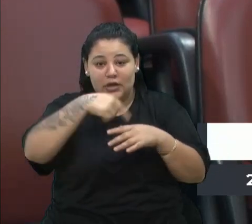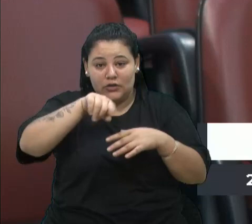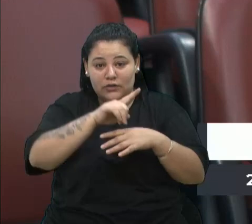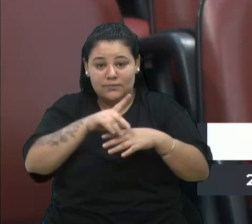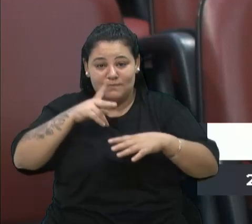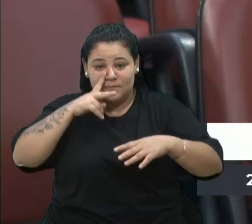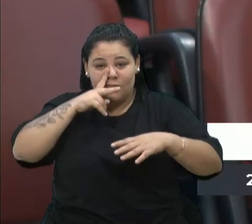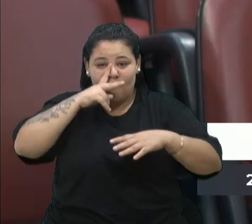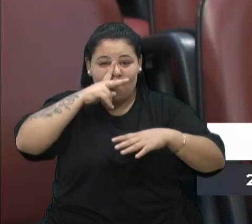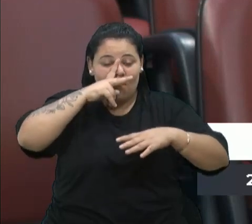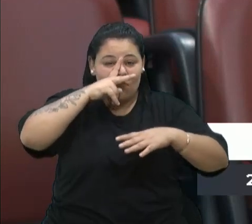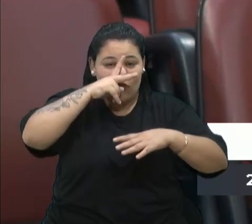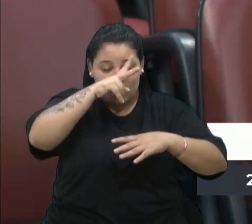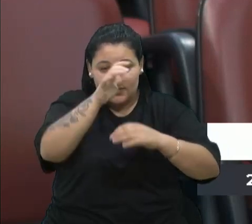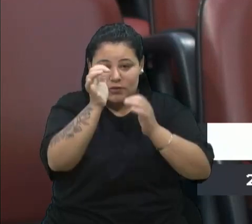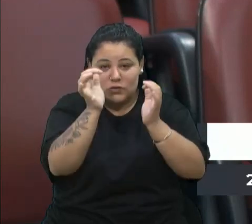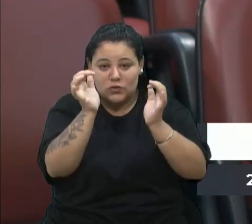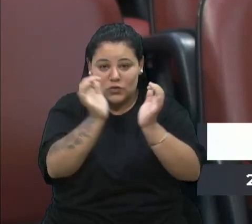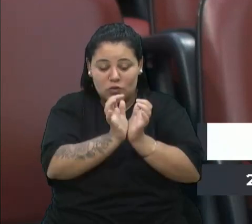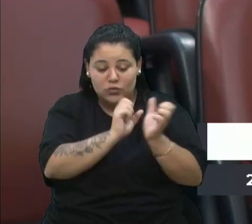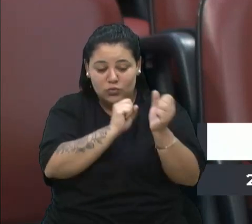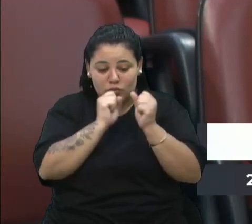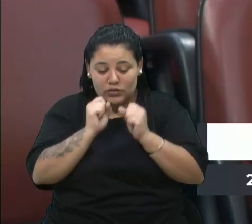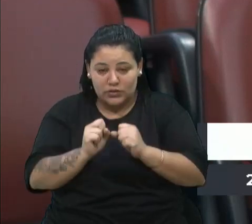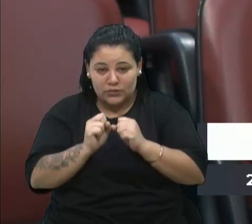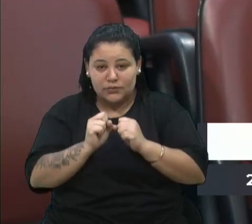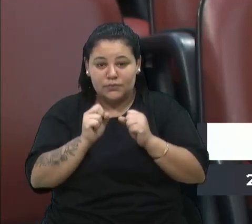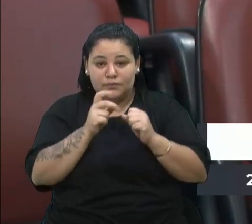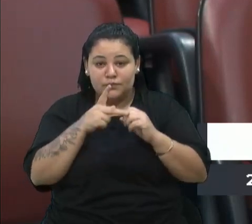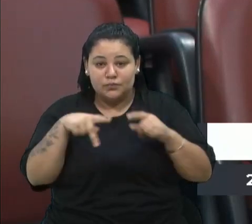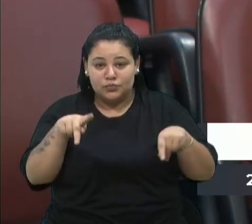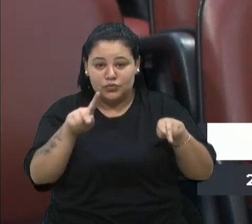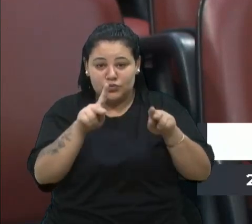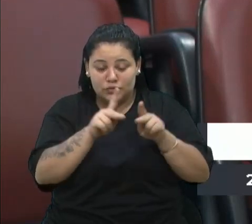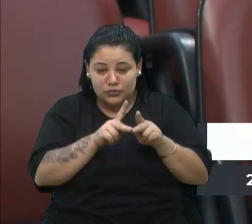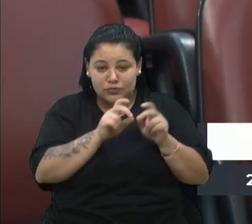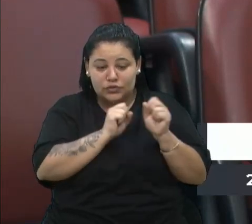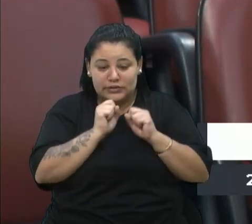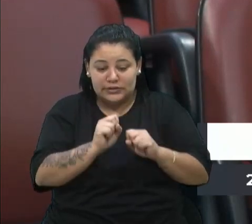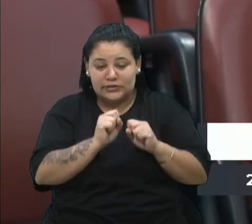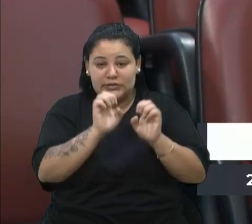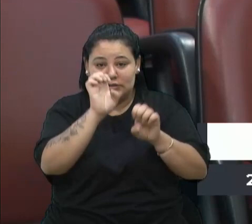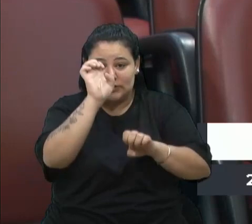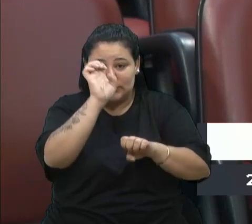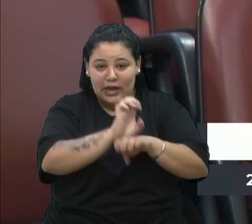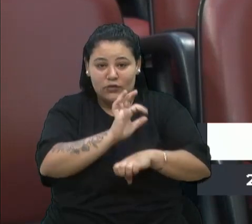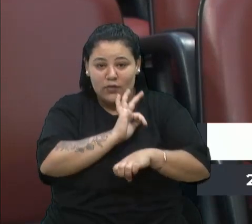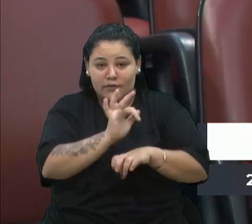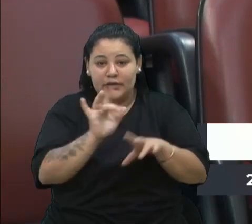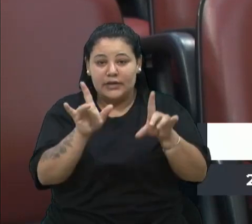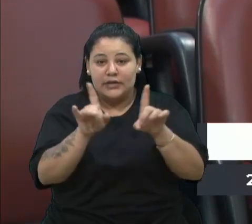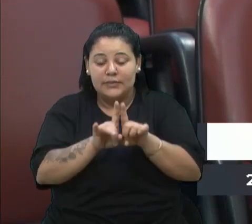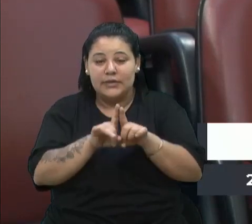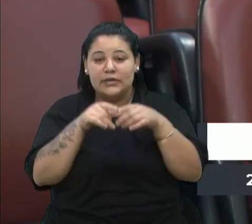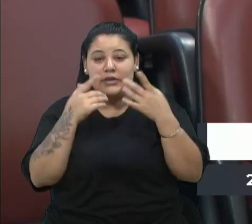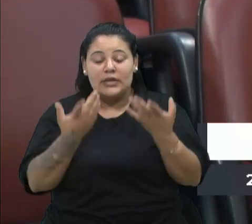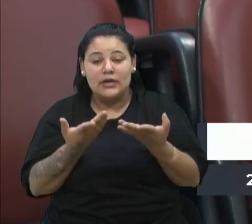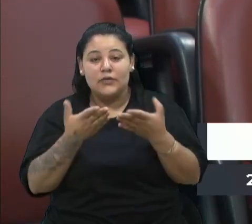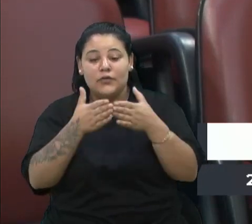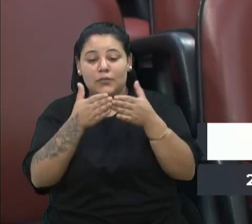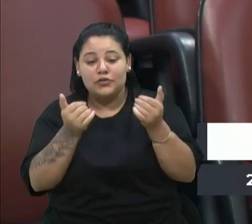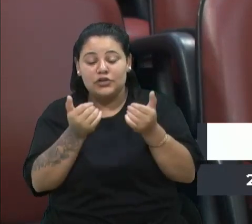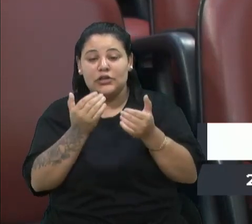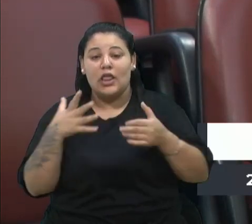perante o poder público e poder estadual e federal. Sendo assim, peço aos nossos nobres